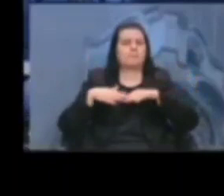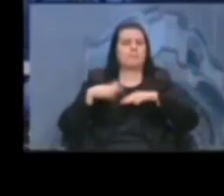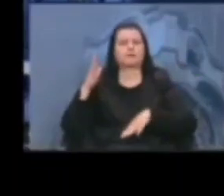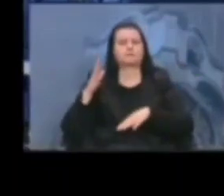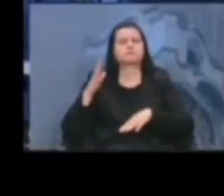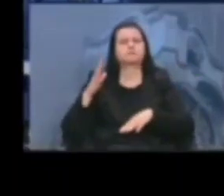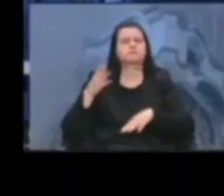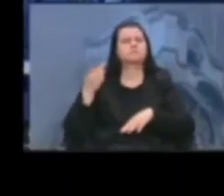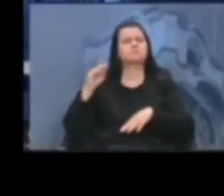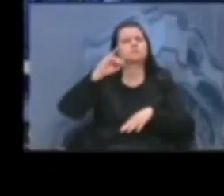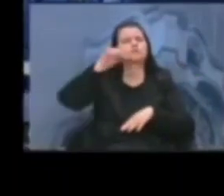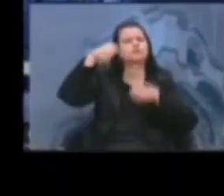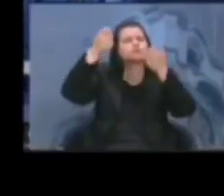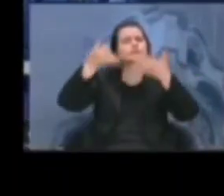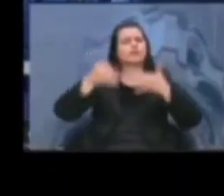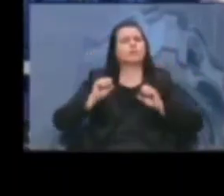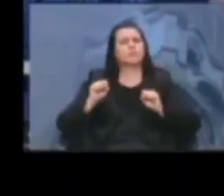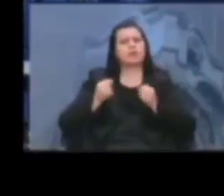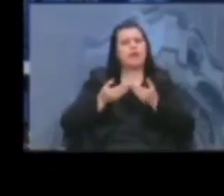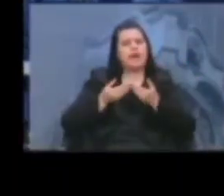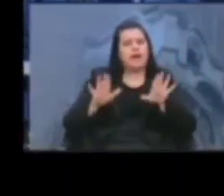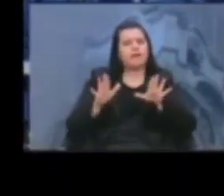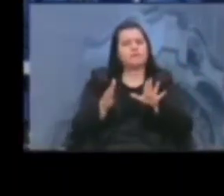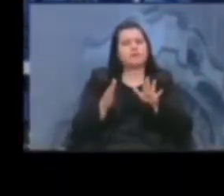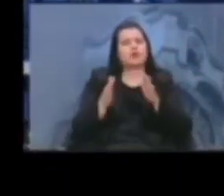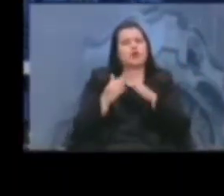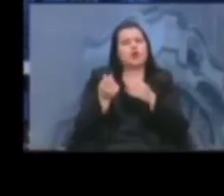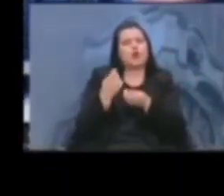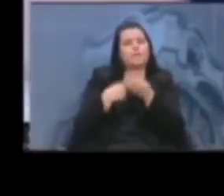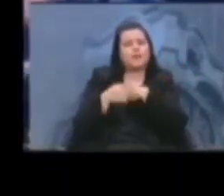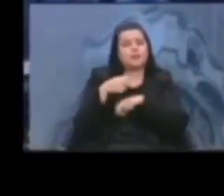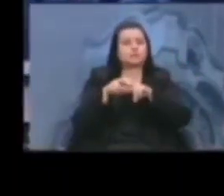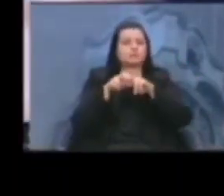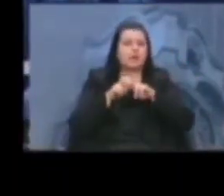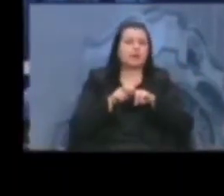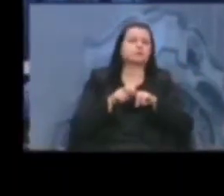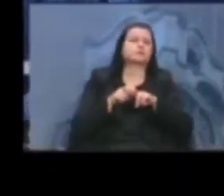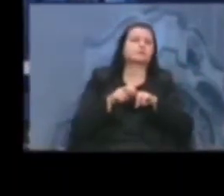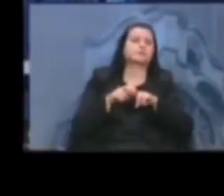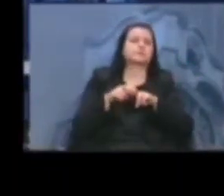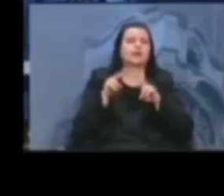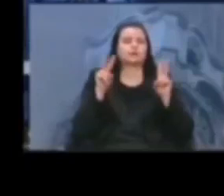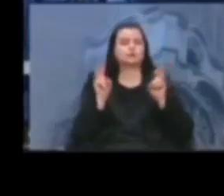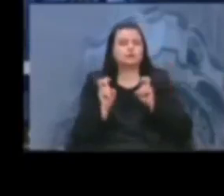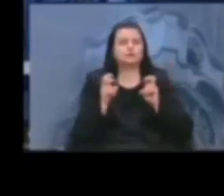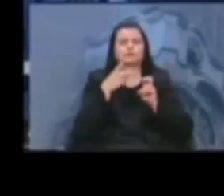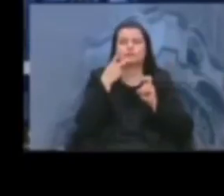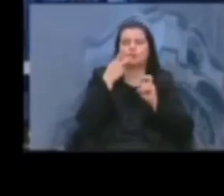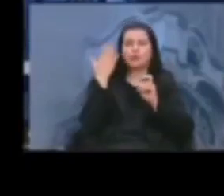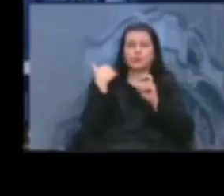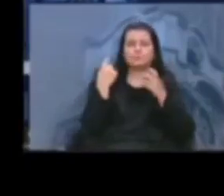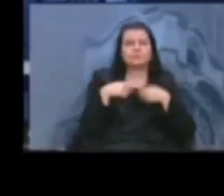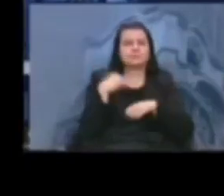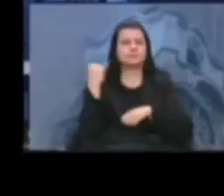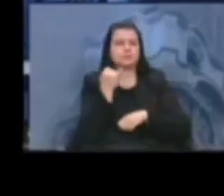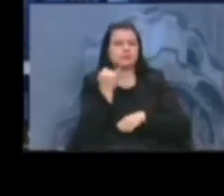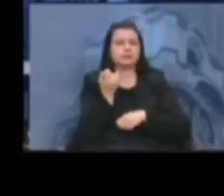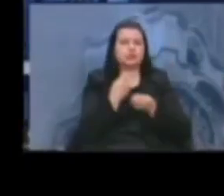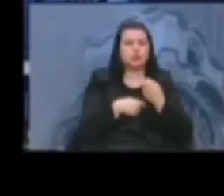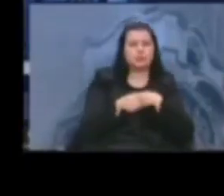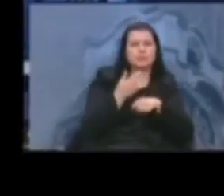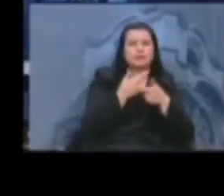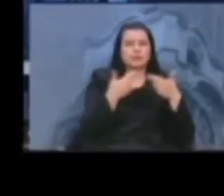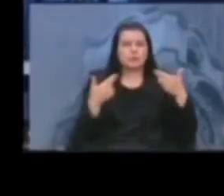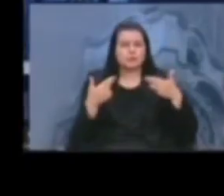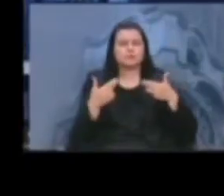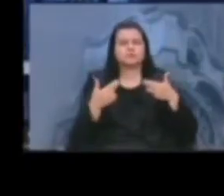justificar a abertura do comércio por causa do discurso da economia que é utilizado em relação à ProSempa. Isso dá